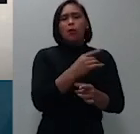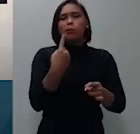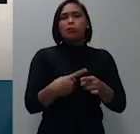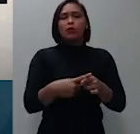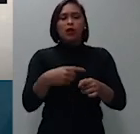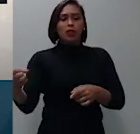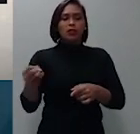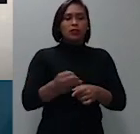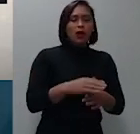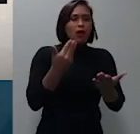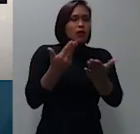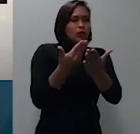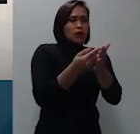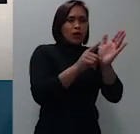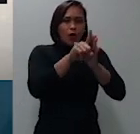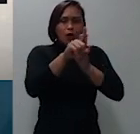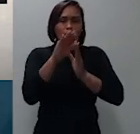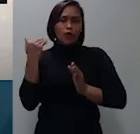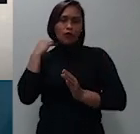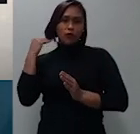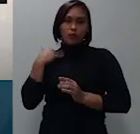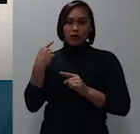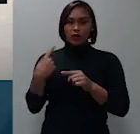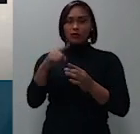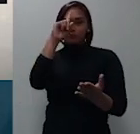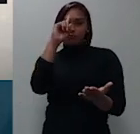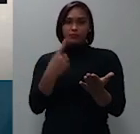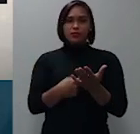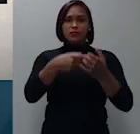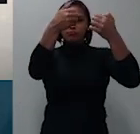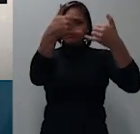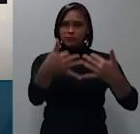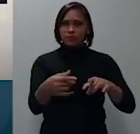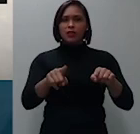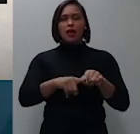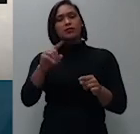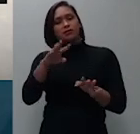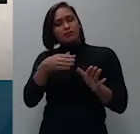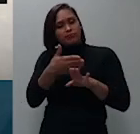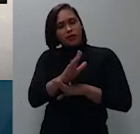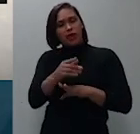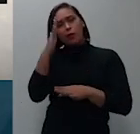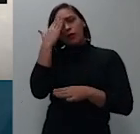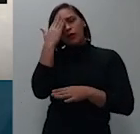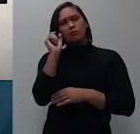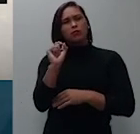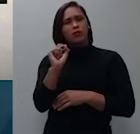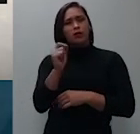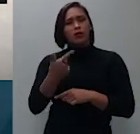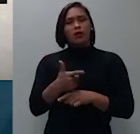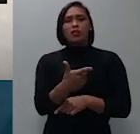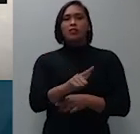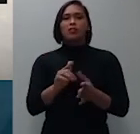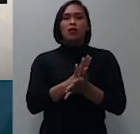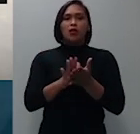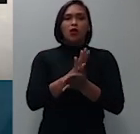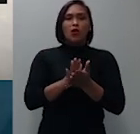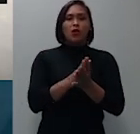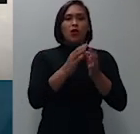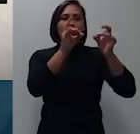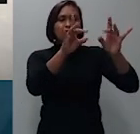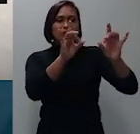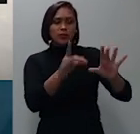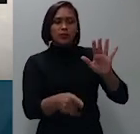financeira da decisão embargada ressai a compreensão de que considerei não haver obstáculo ao julgamento do